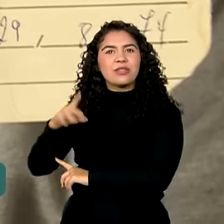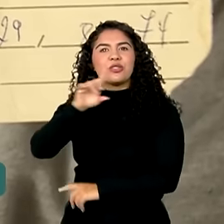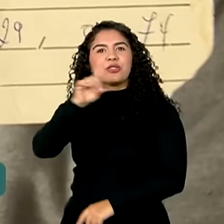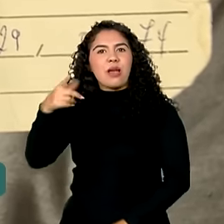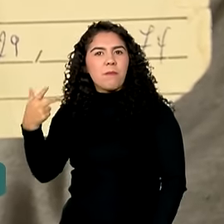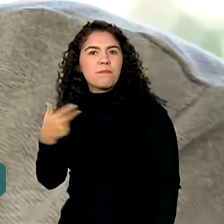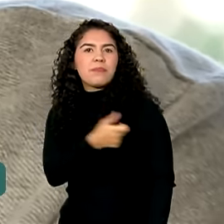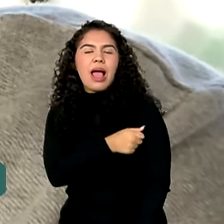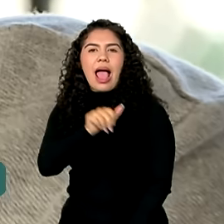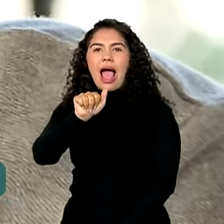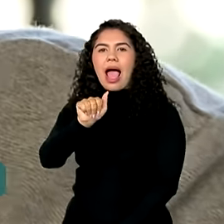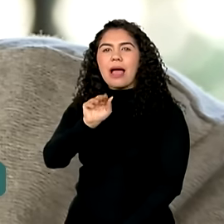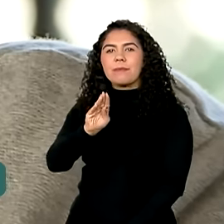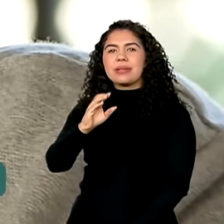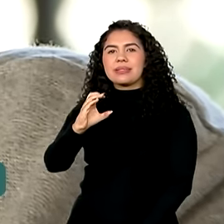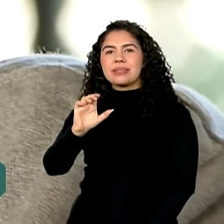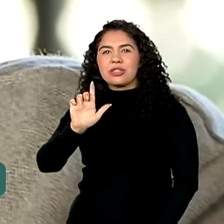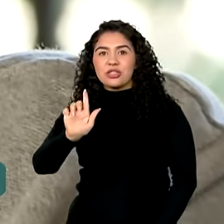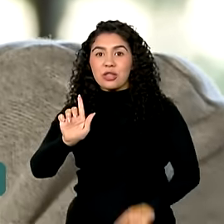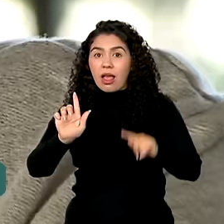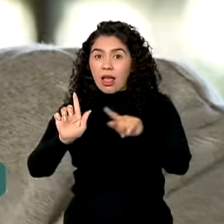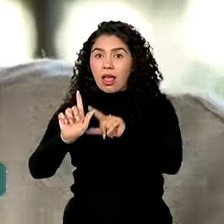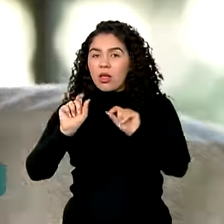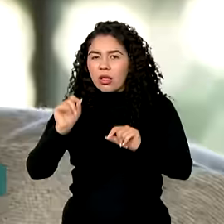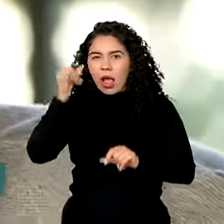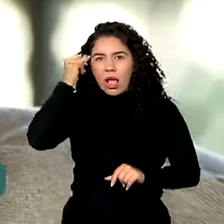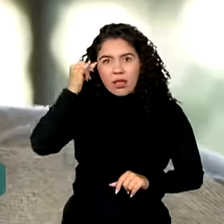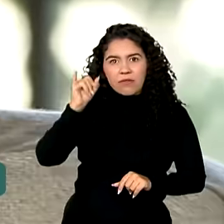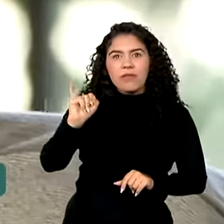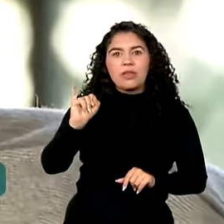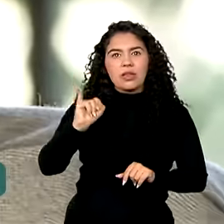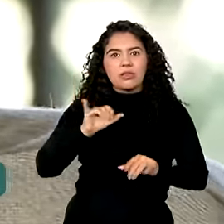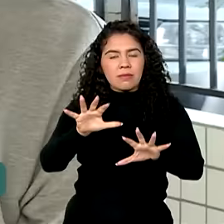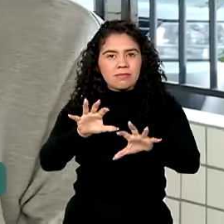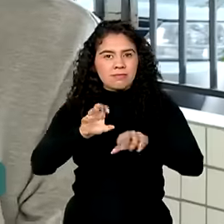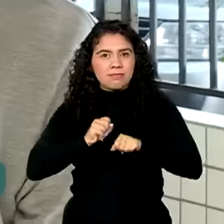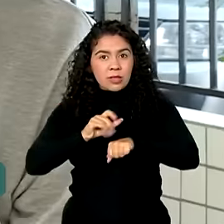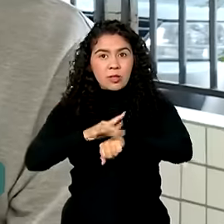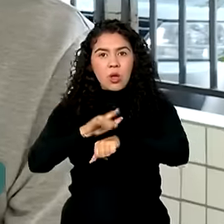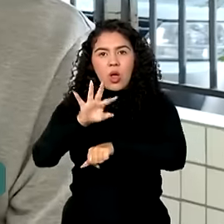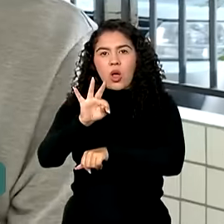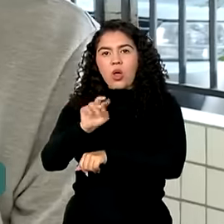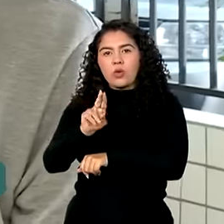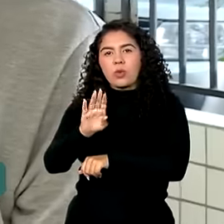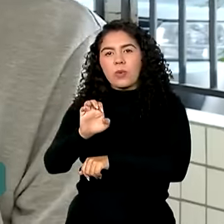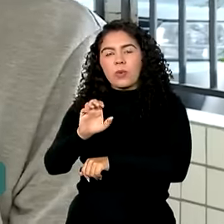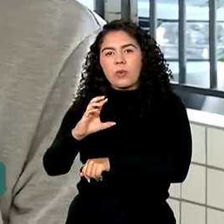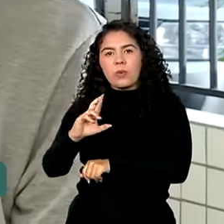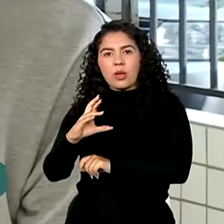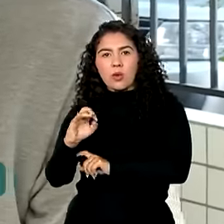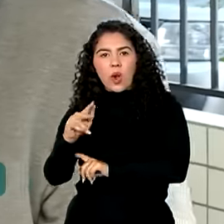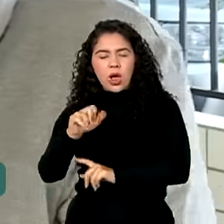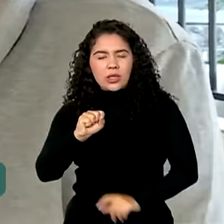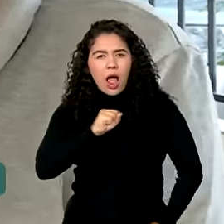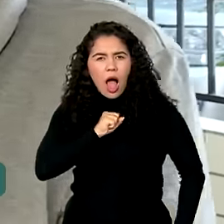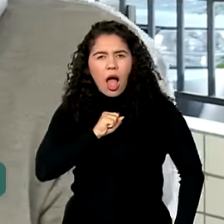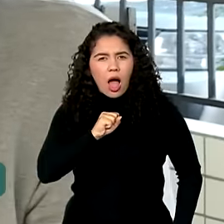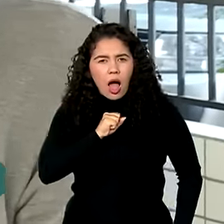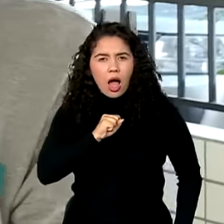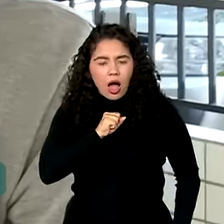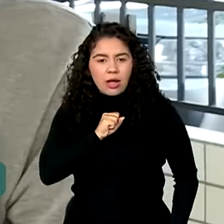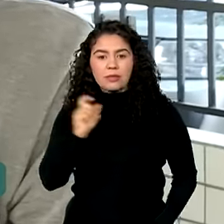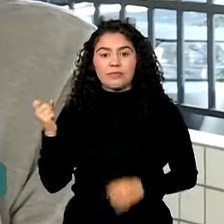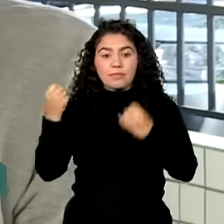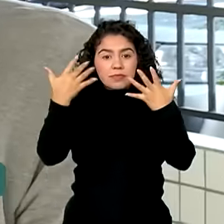vacina BCG, que previne contra as formas graves da tuberculose. Dá para envelhecer com saúde, contanto que você não